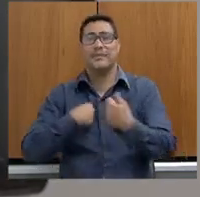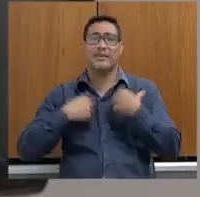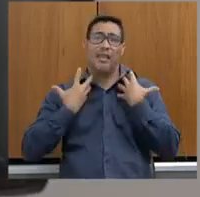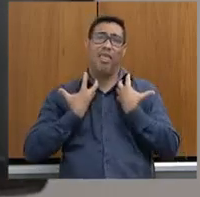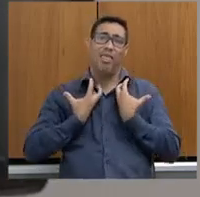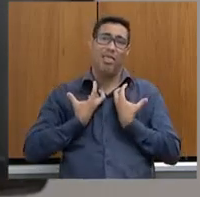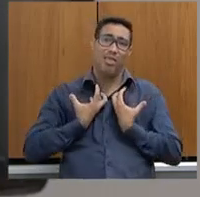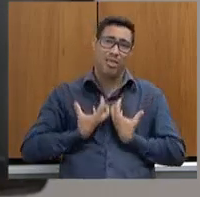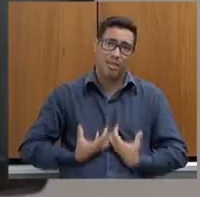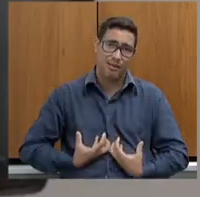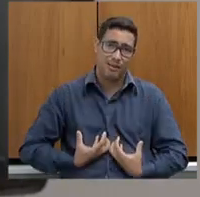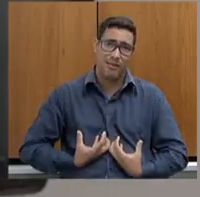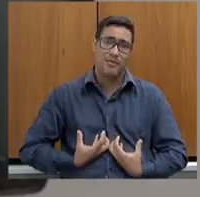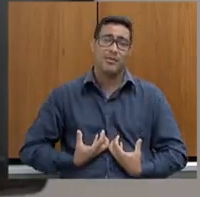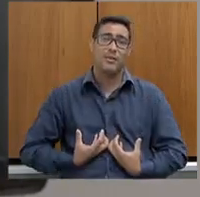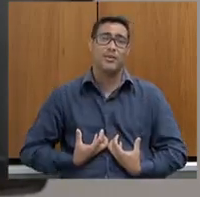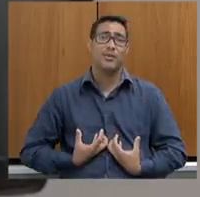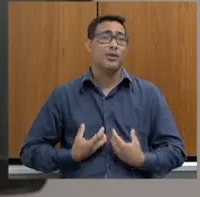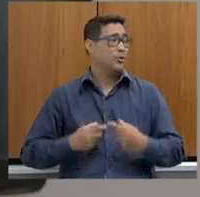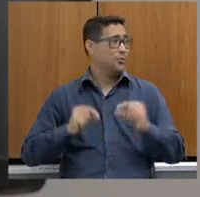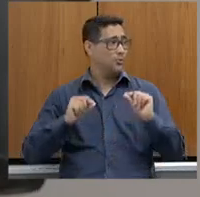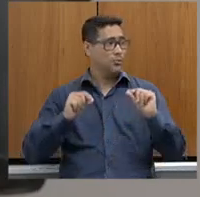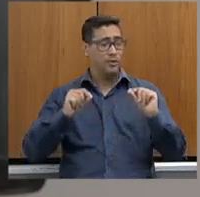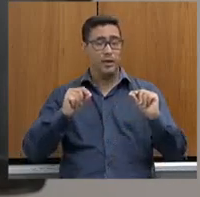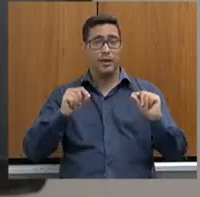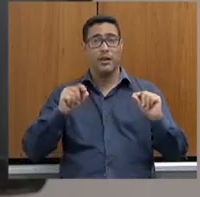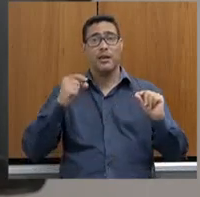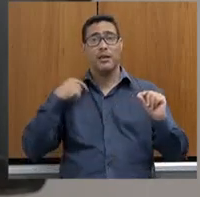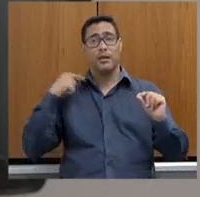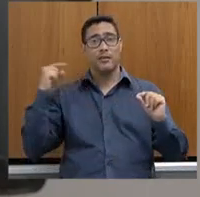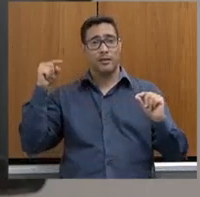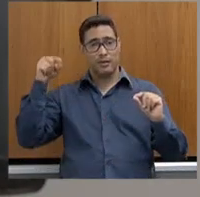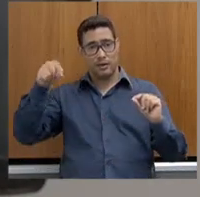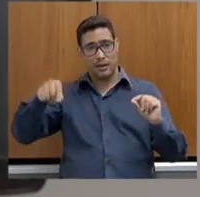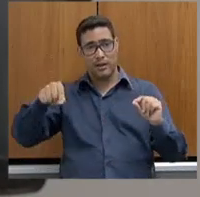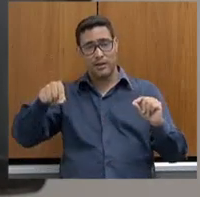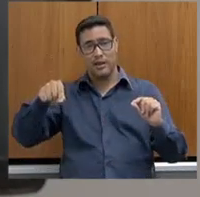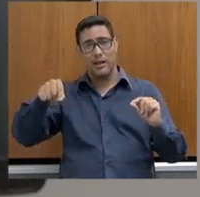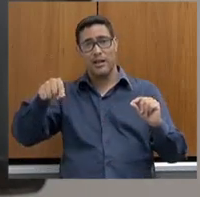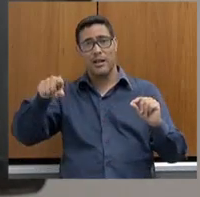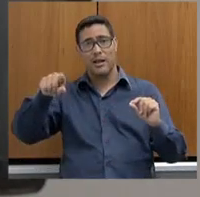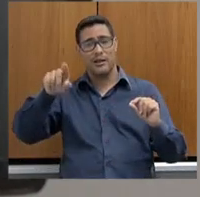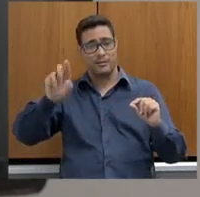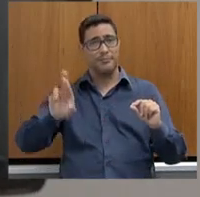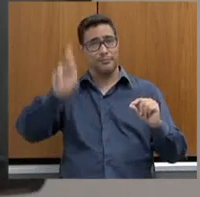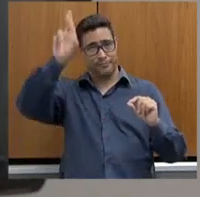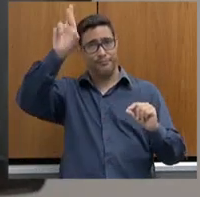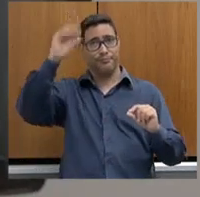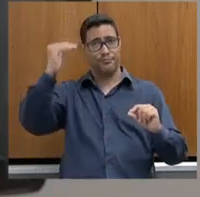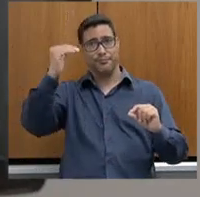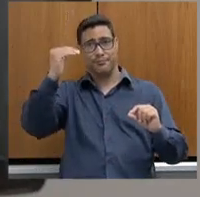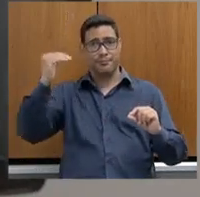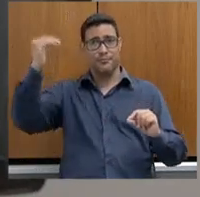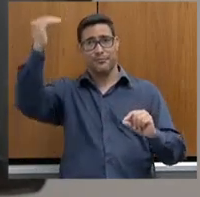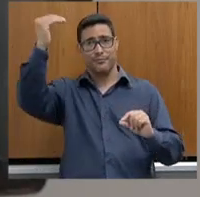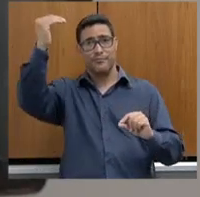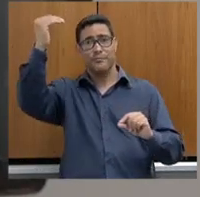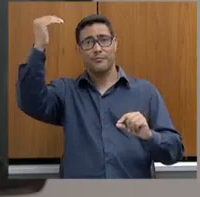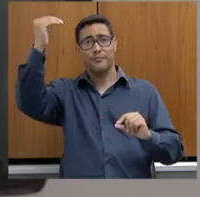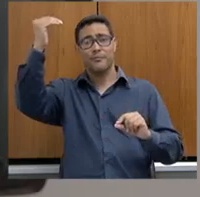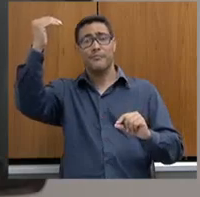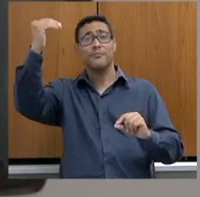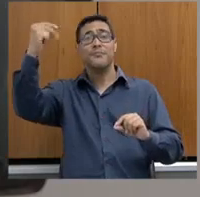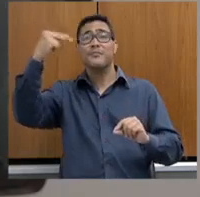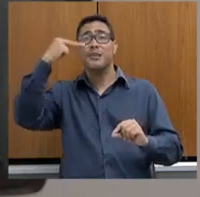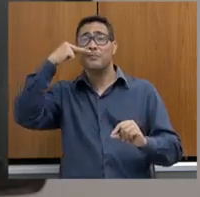secretário, que o senhor, que está lá em cima, no ponto mais alto da secretaria, não chega até o chão da